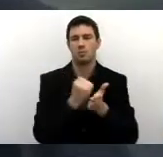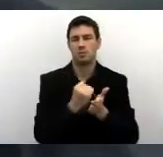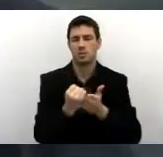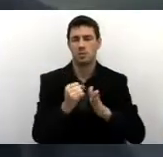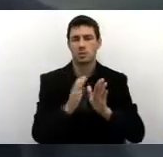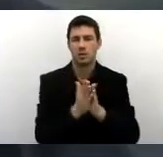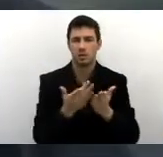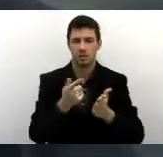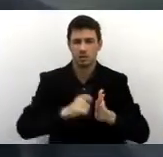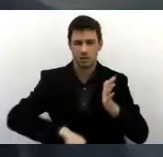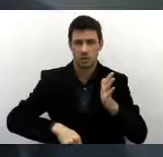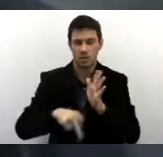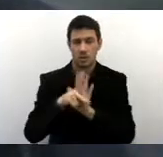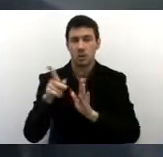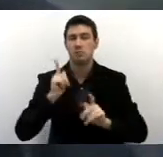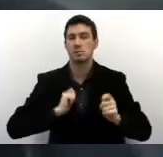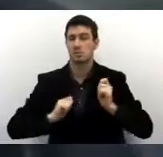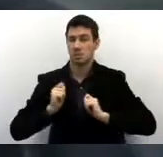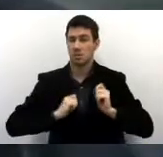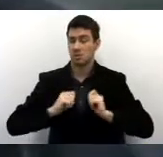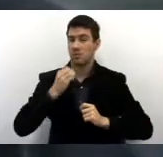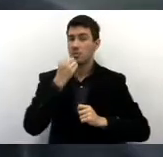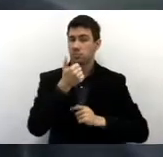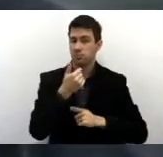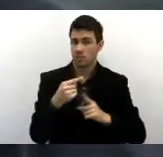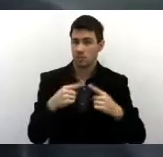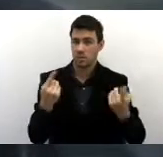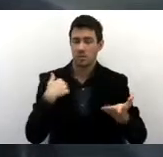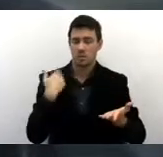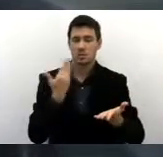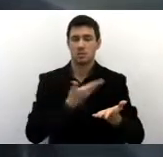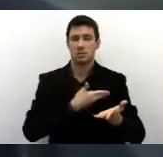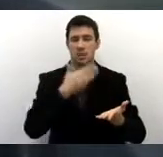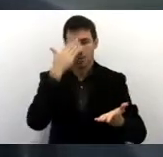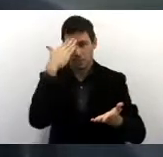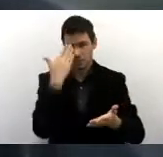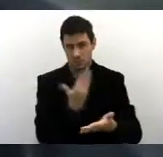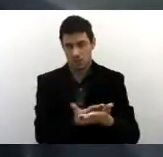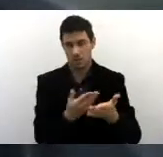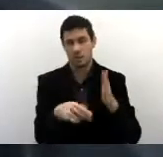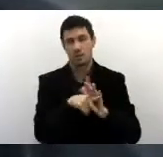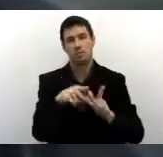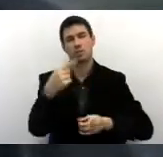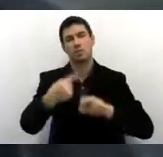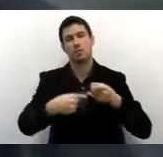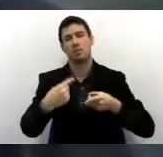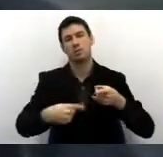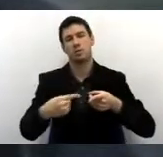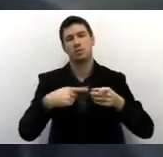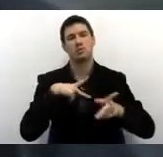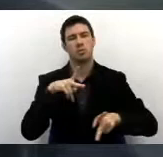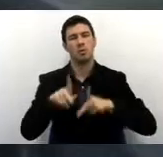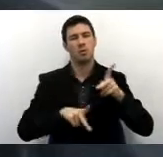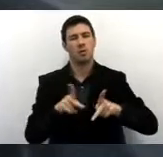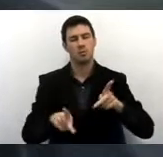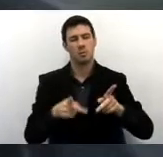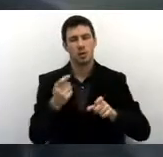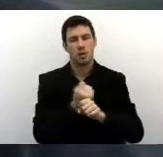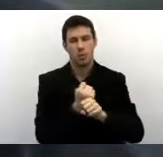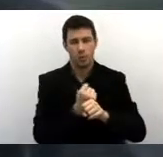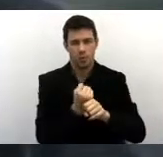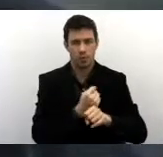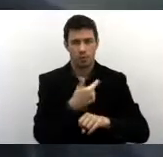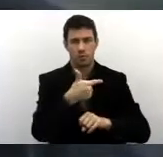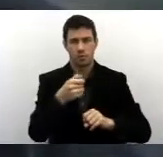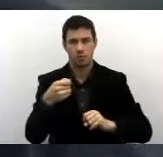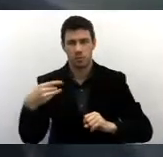Enfim, a gente está numa expectativa muito boa, a gente acredita que as políticas públicas de emprego para o ano de 2014,